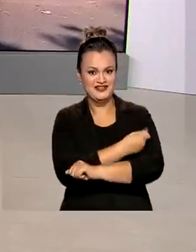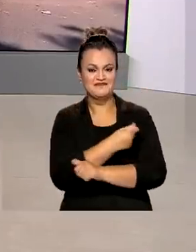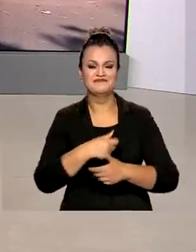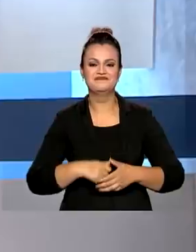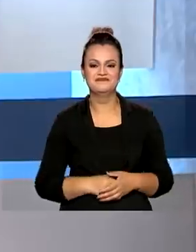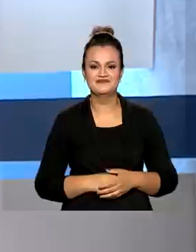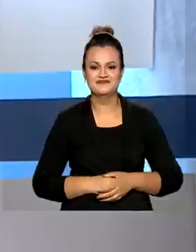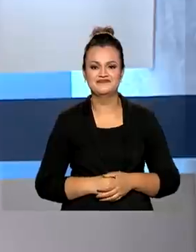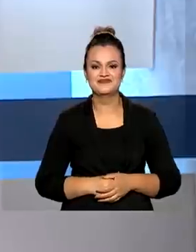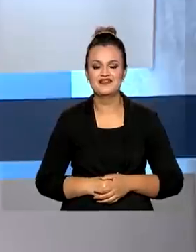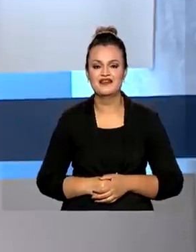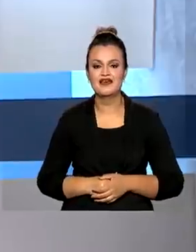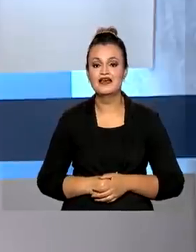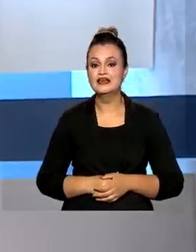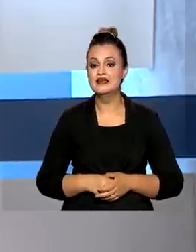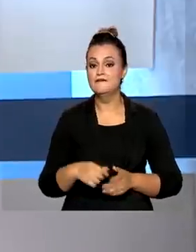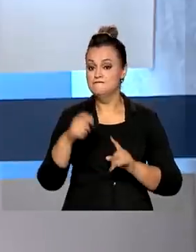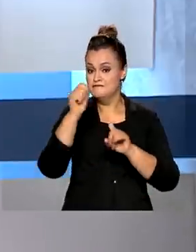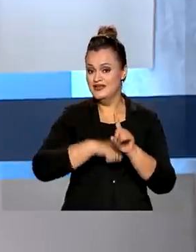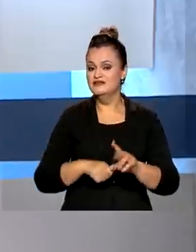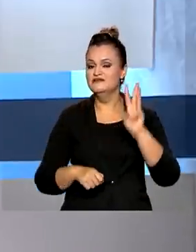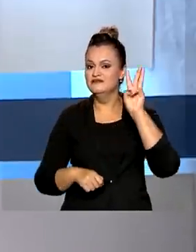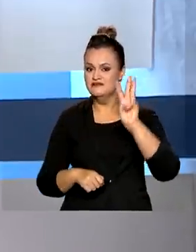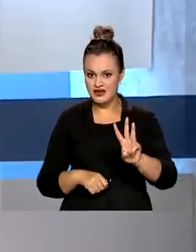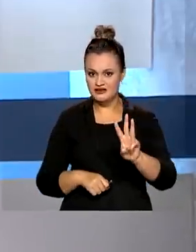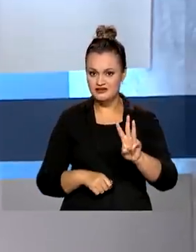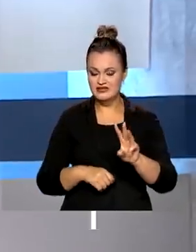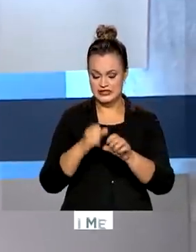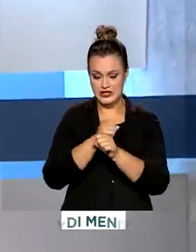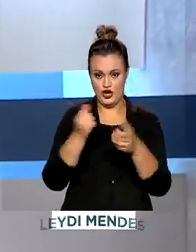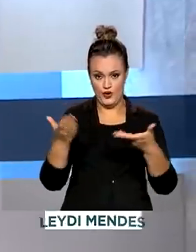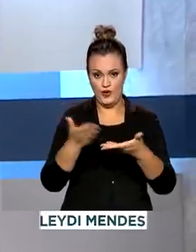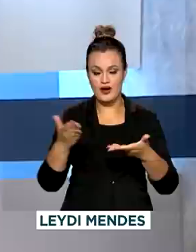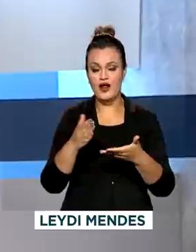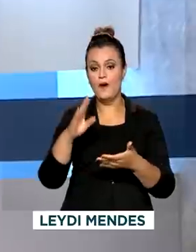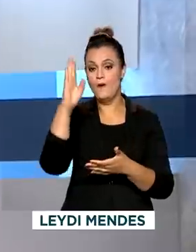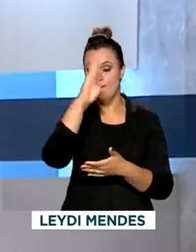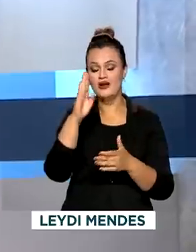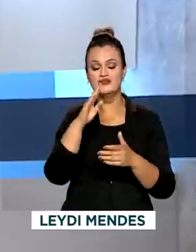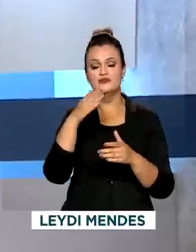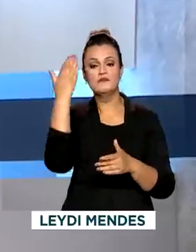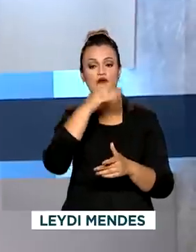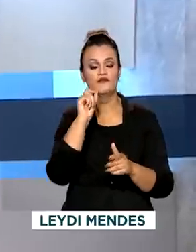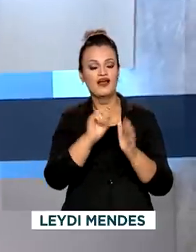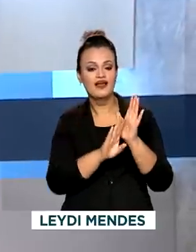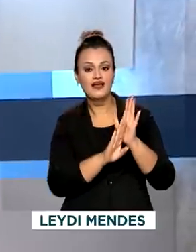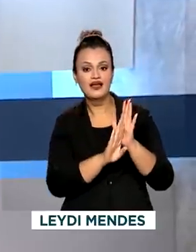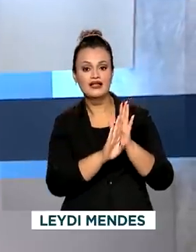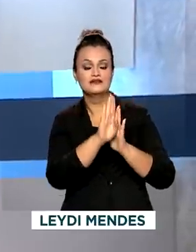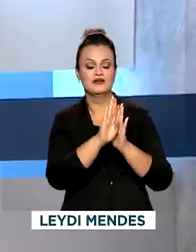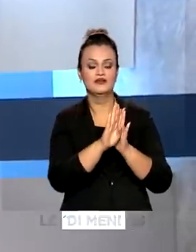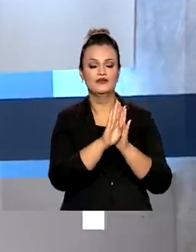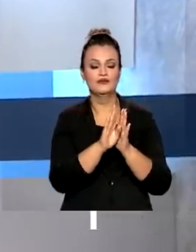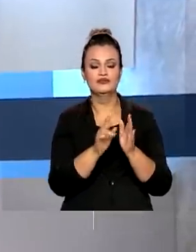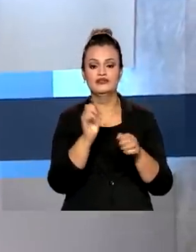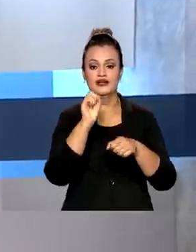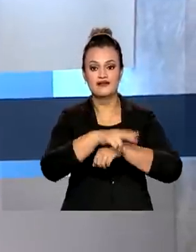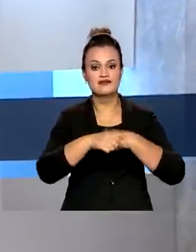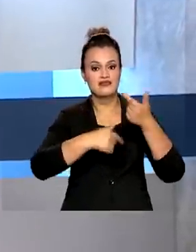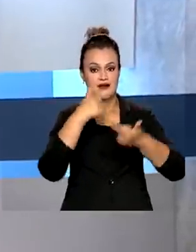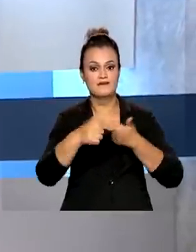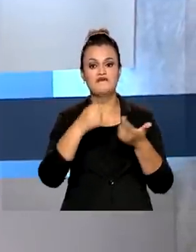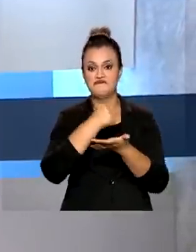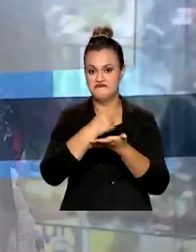né? E pelo terceiro mês consecutivo este ano, o Brasil registrou o crescimento no número de postos de trabalho com carteira